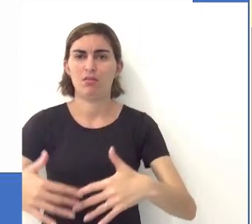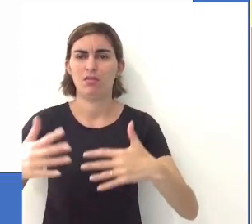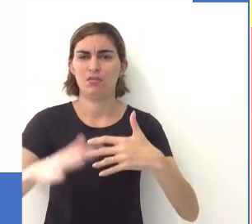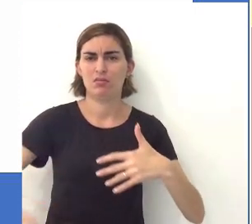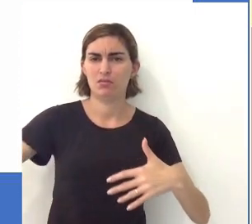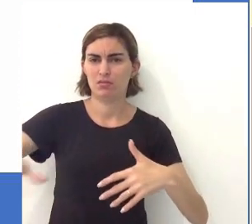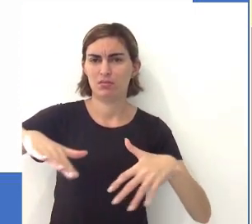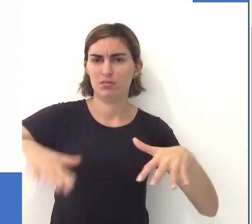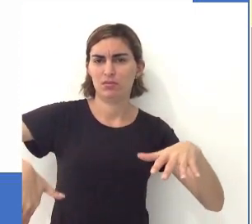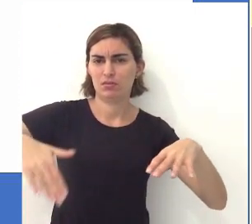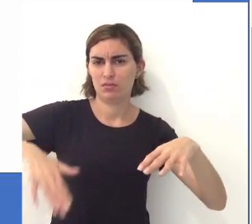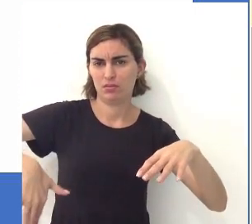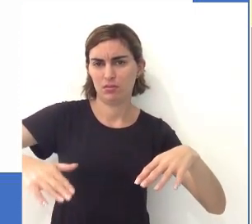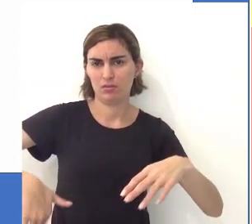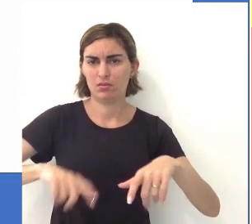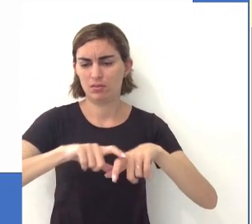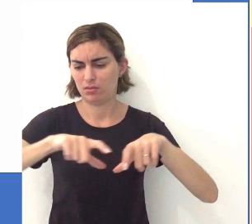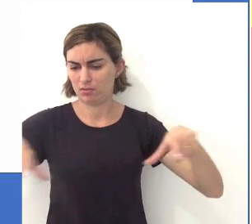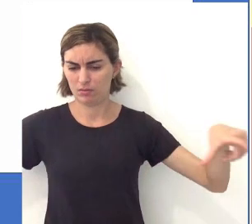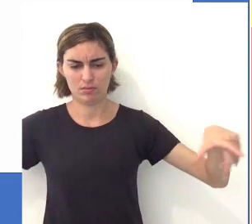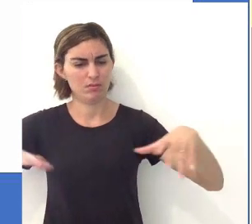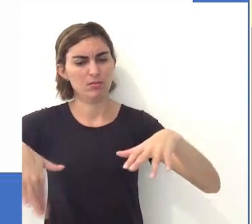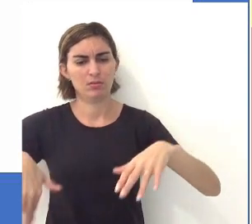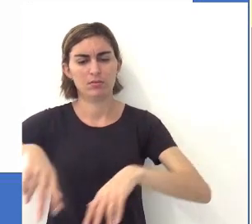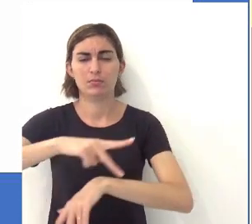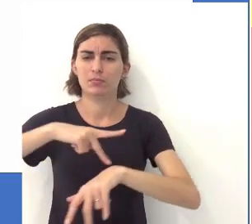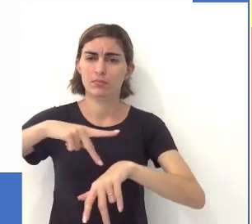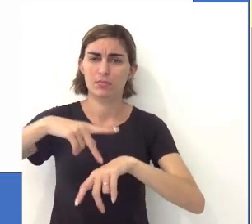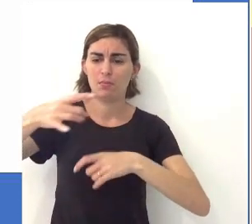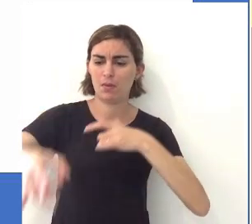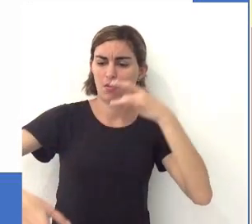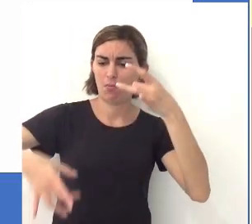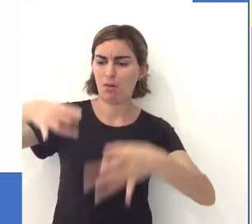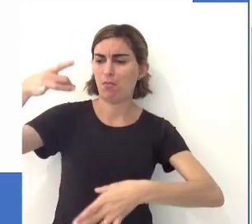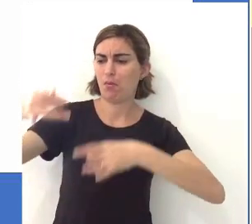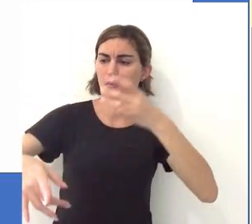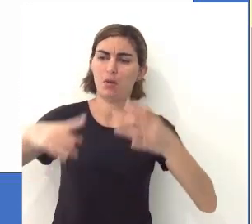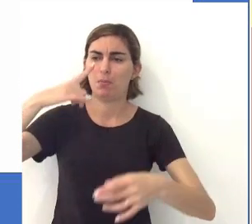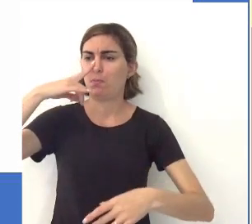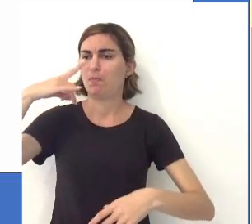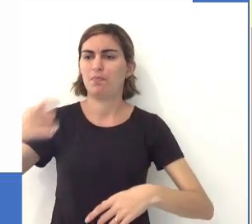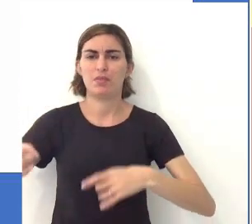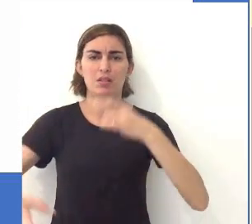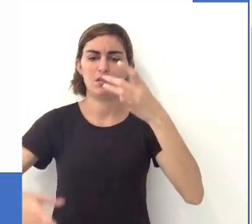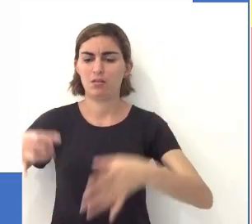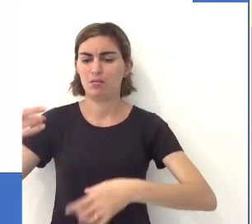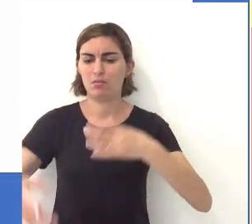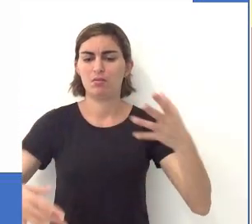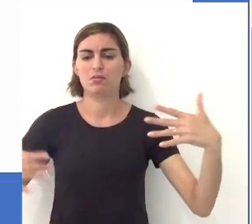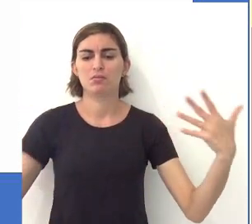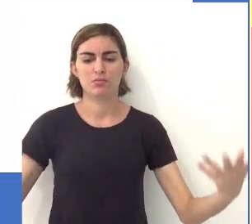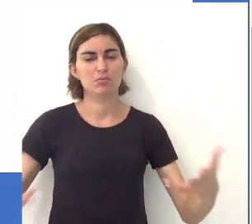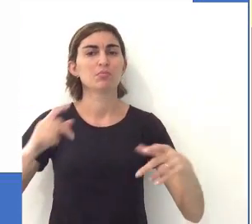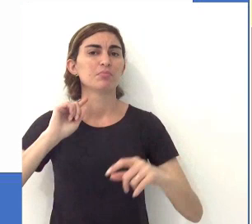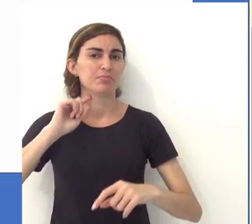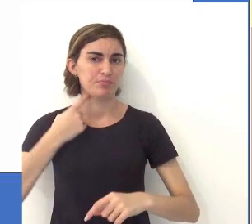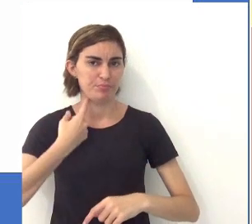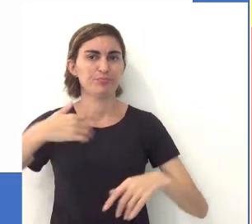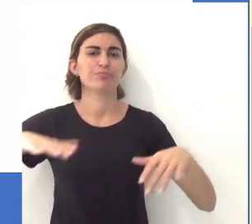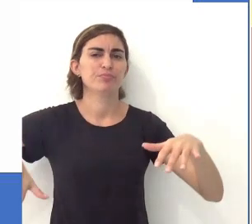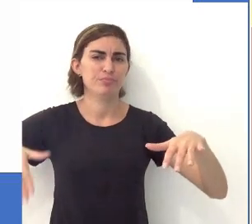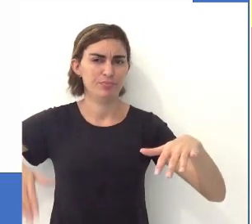esses litorais, né, essas faixas litorais do país e deixam seus lixos muitas vezes, né,